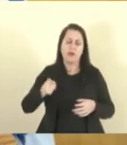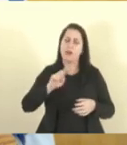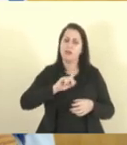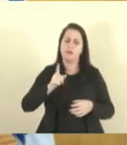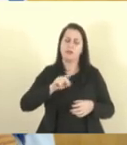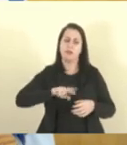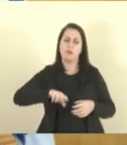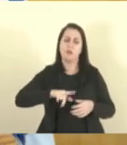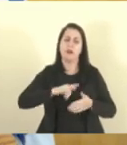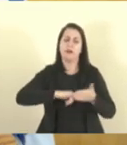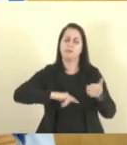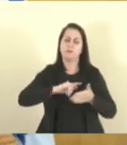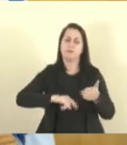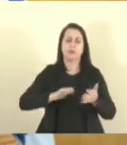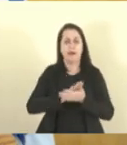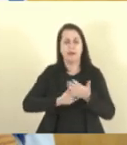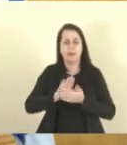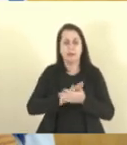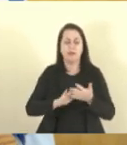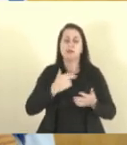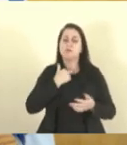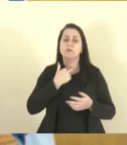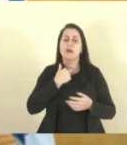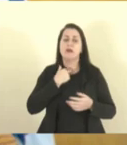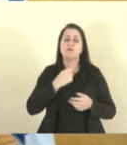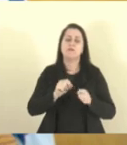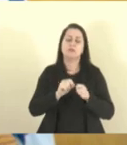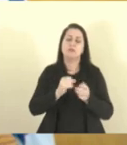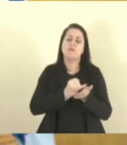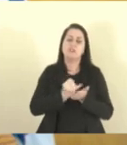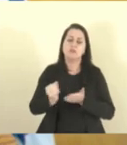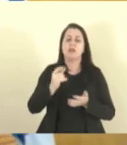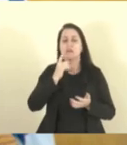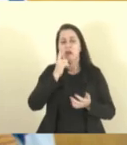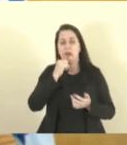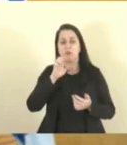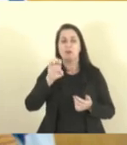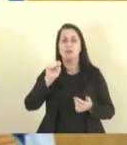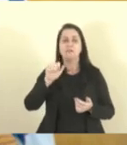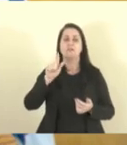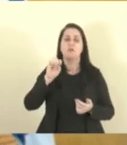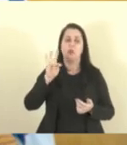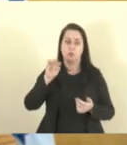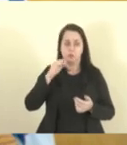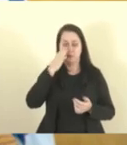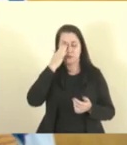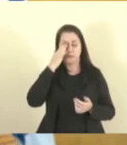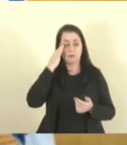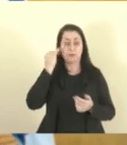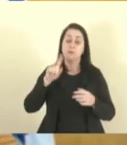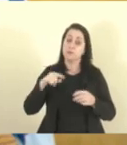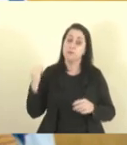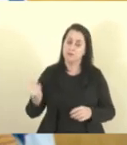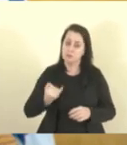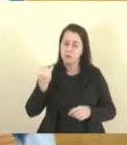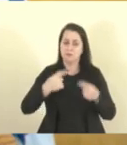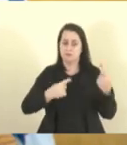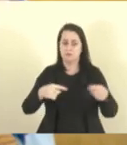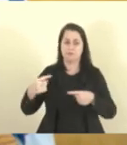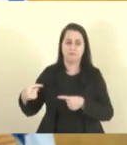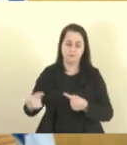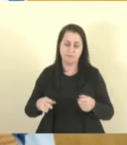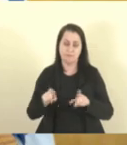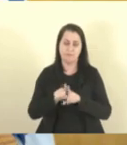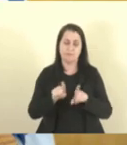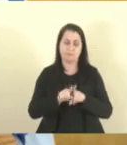e que não tem como fazer o investimento ali de água e esgoto. Então, essa pauta é importante ser debatida, mas